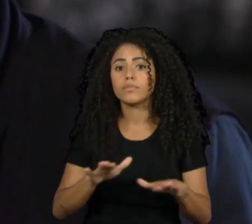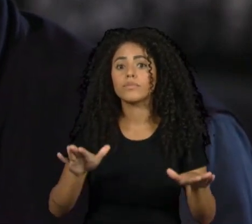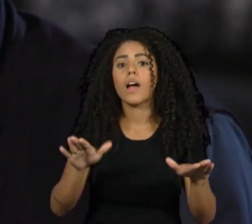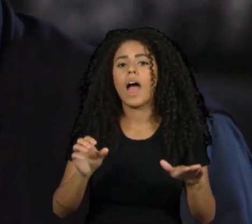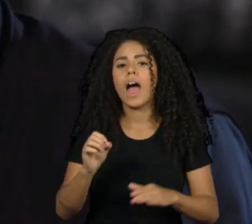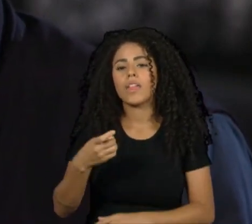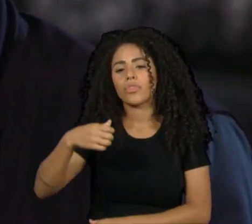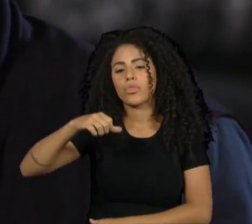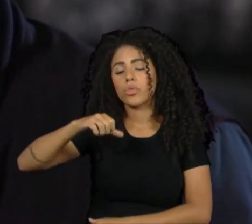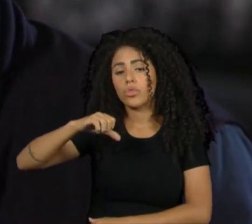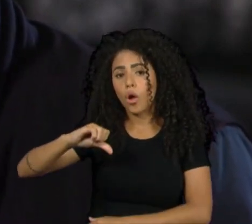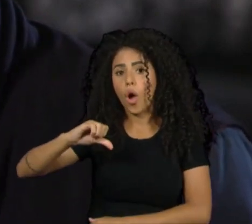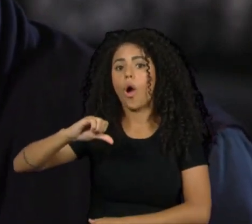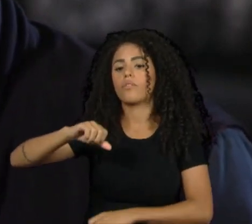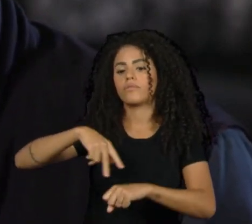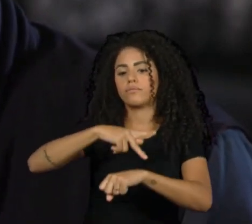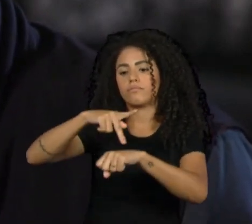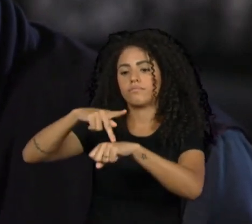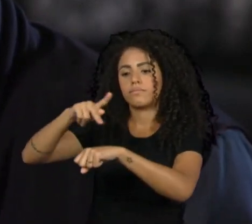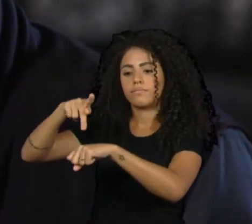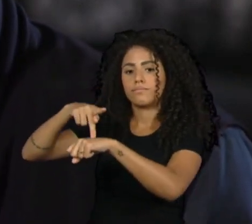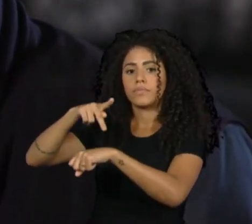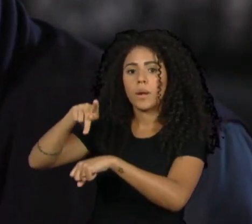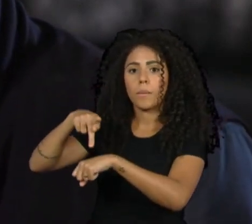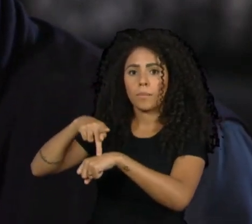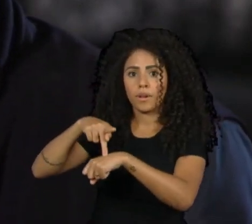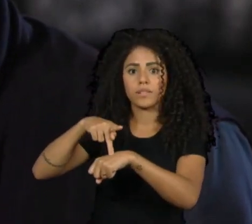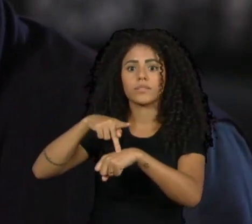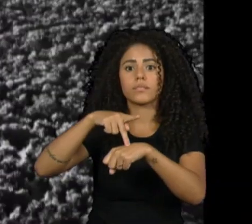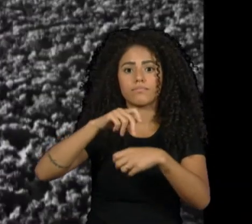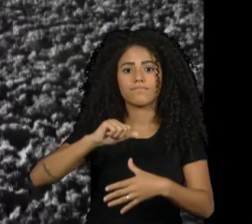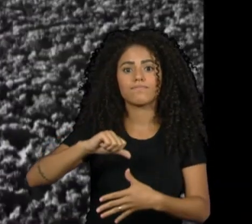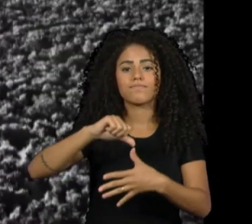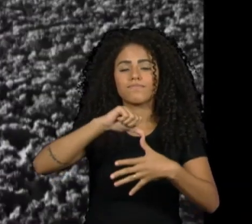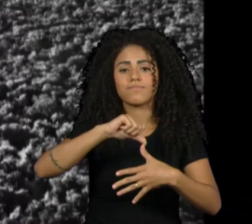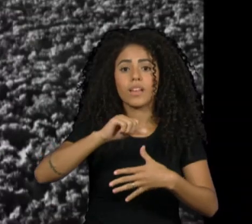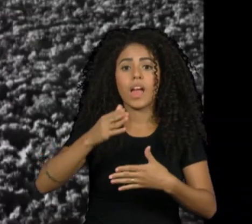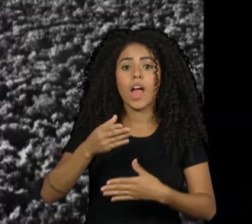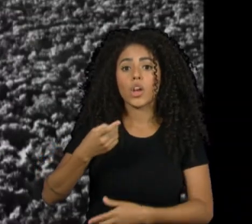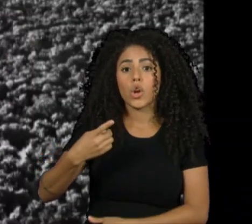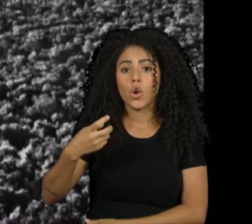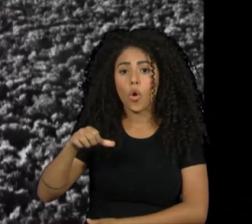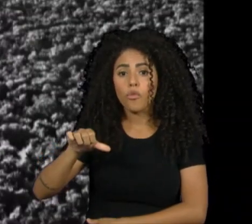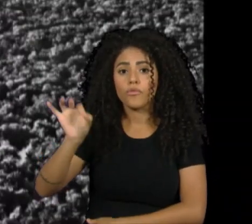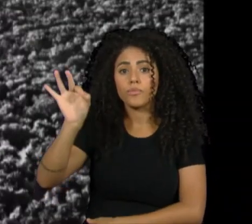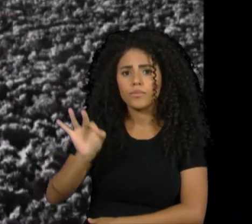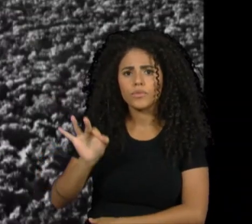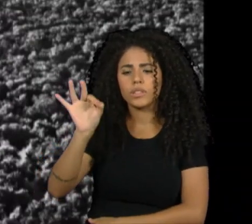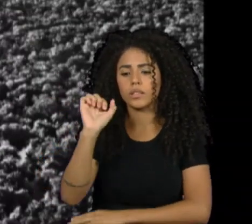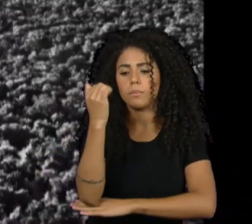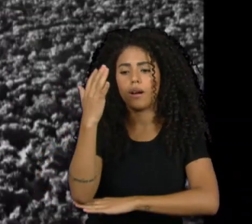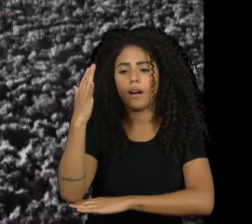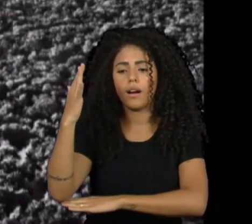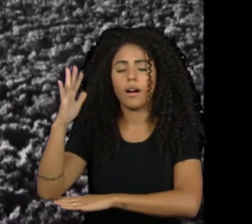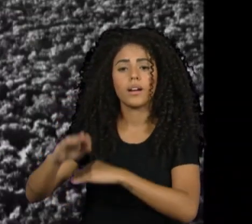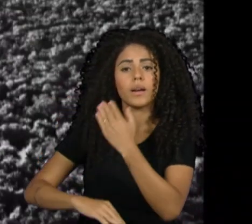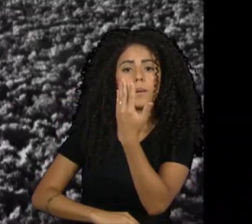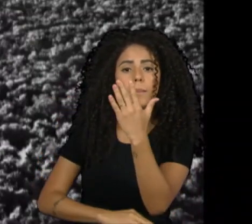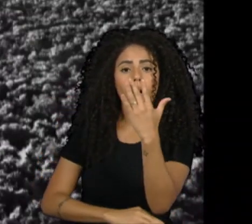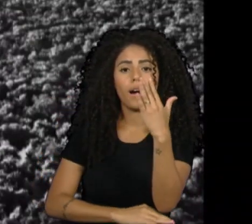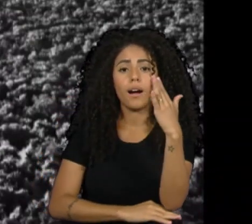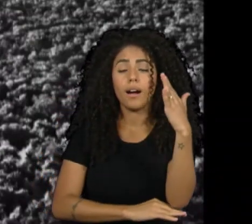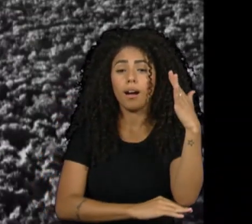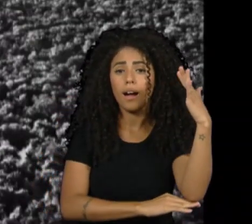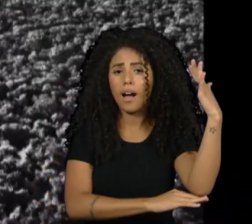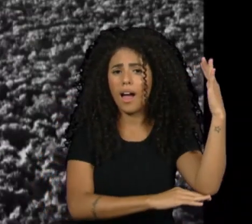nove países sul-americanos. Mais de 60% dessa floresta tropical, a maior do